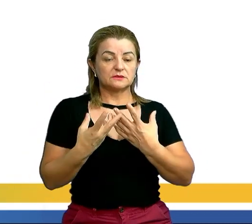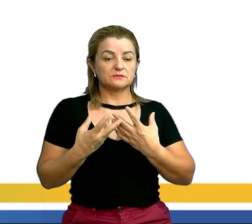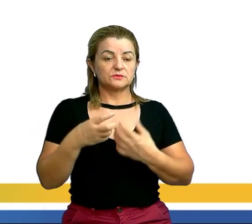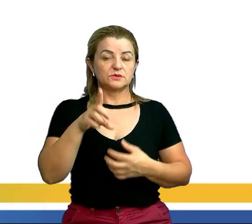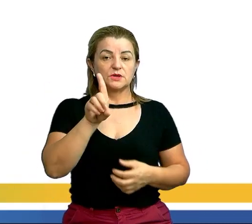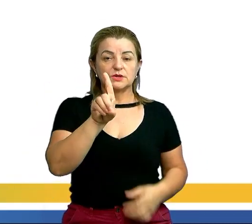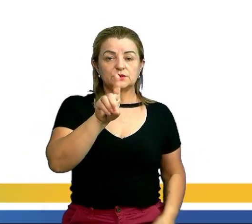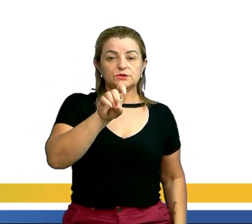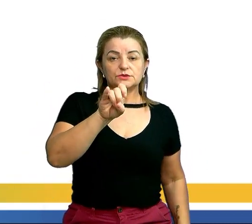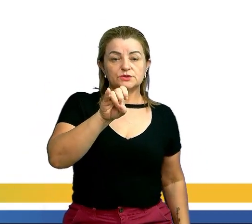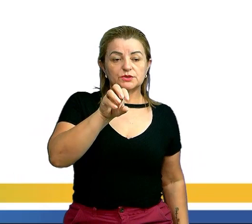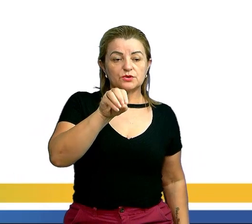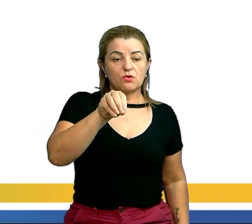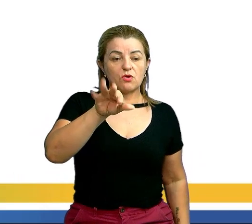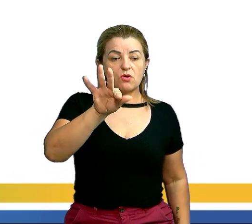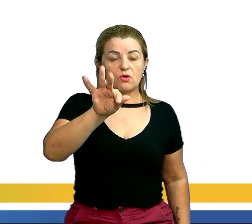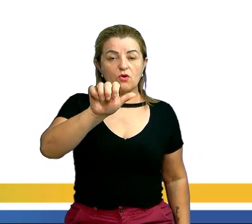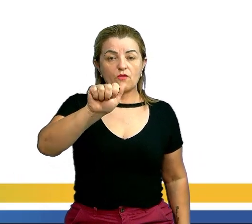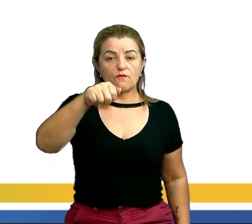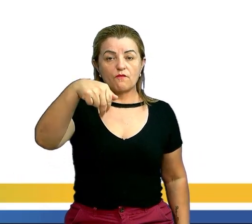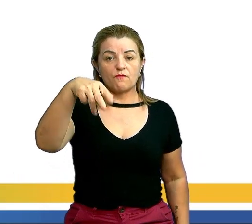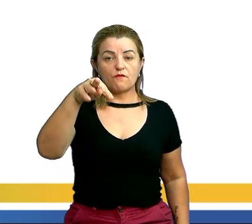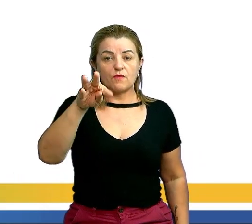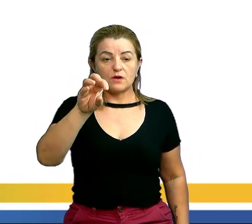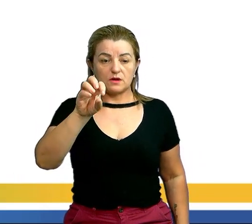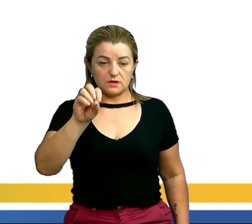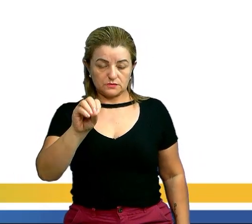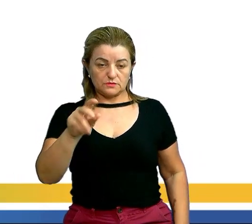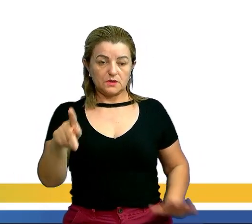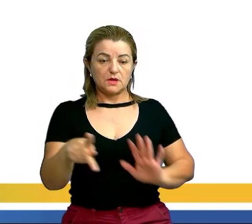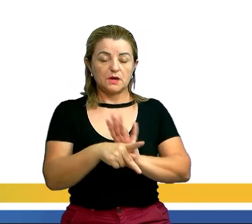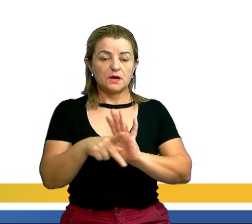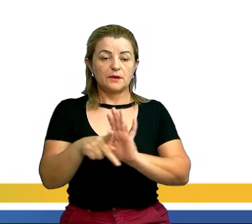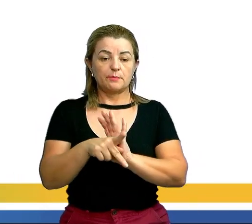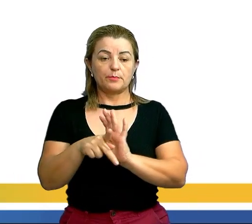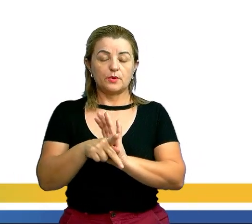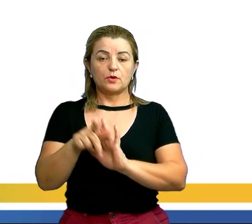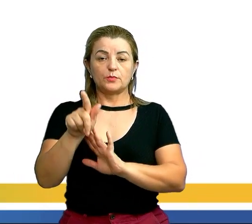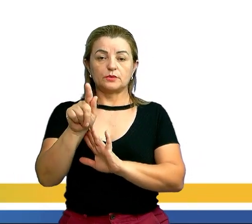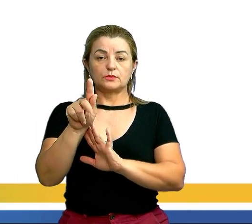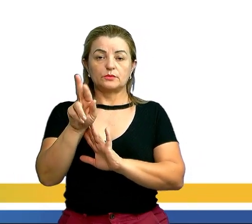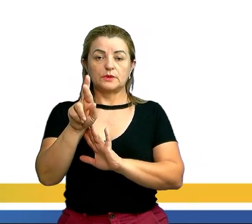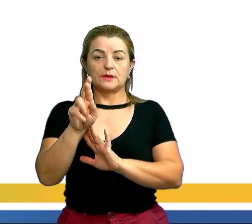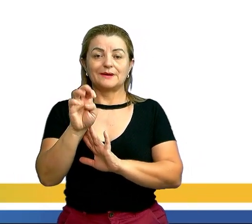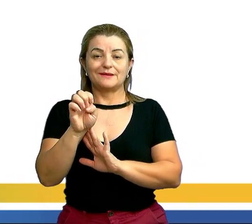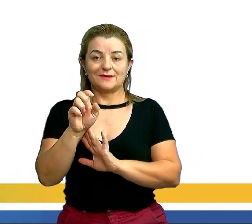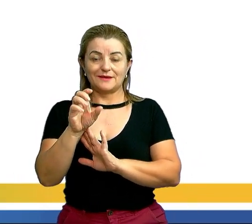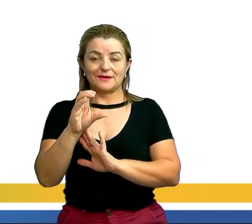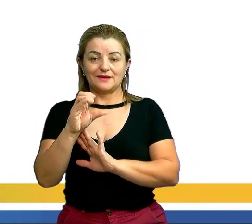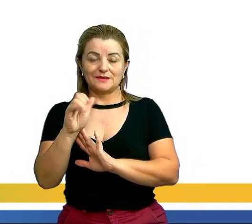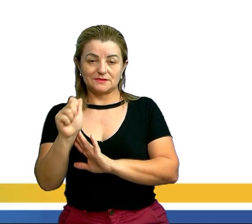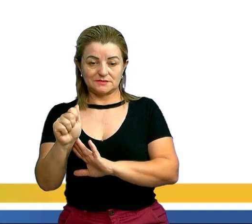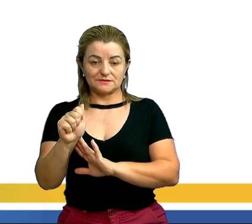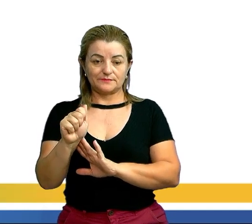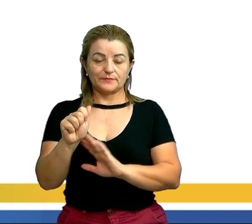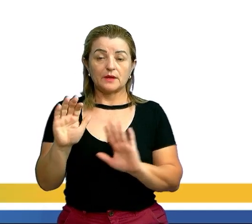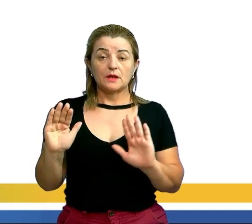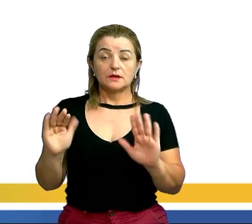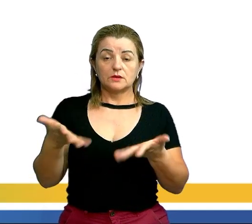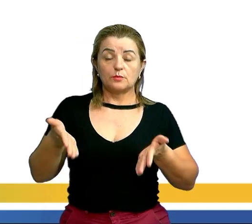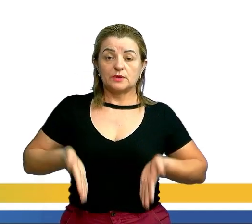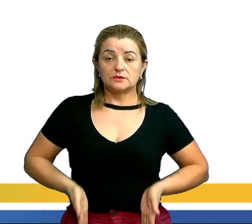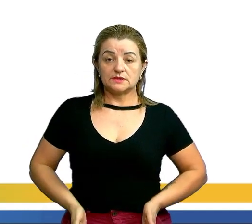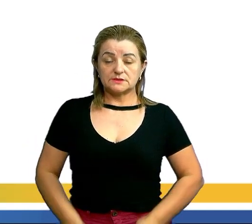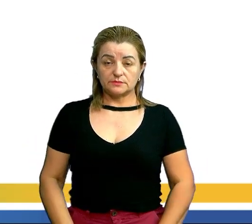século 3, para criar desafios para seus alunos. Um exemplo de problema de Diofantino é Para o nascimento do primeiro